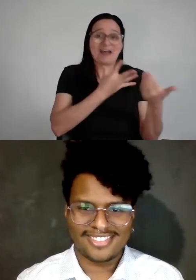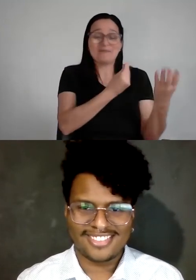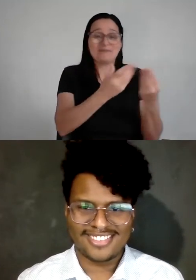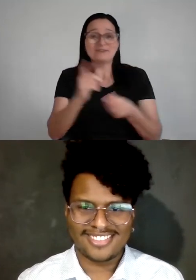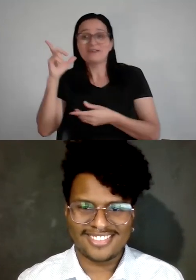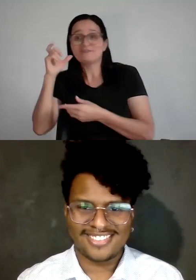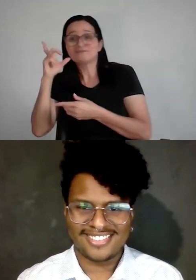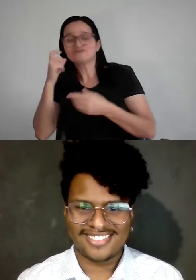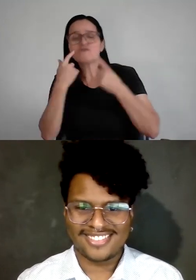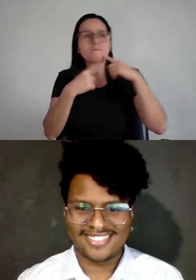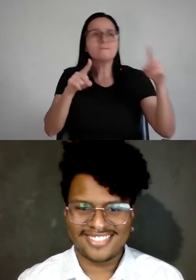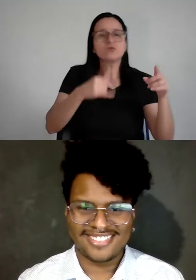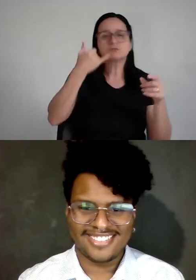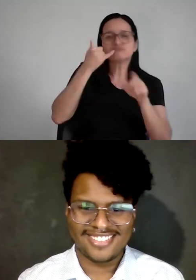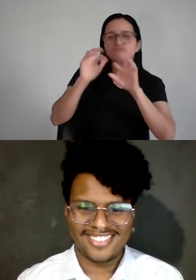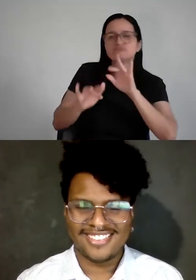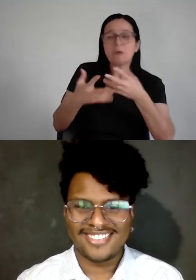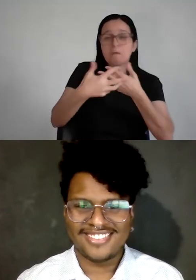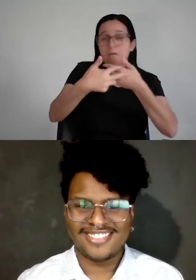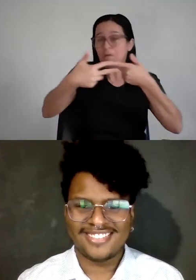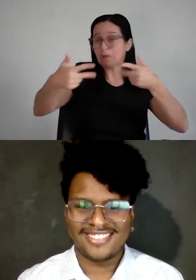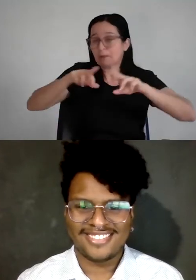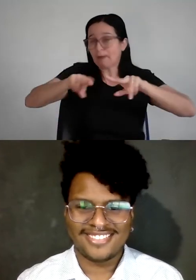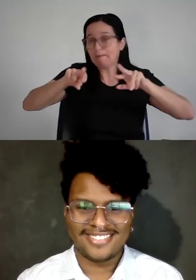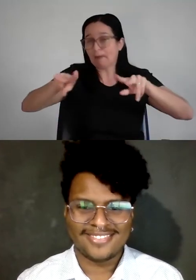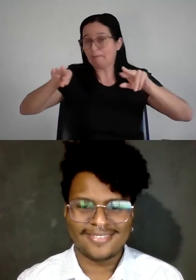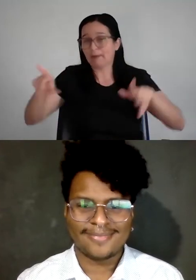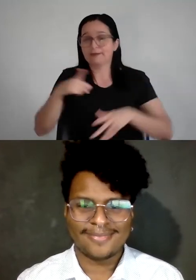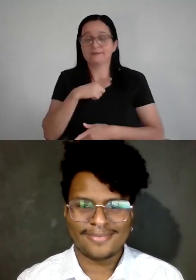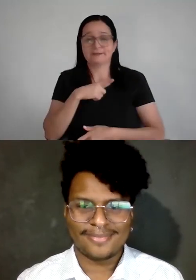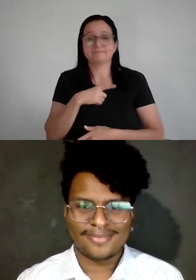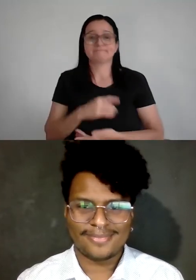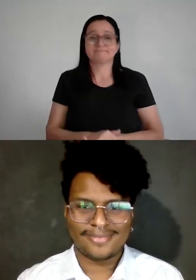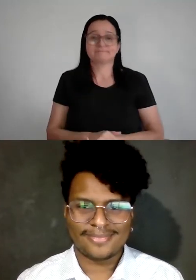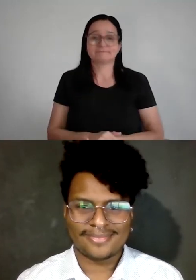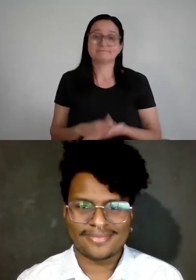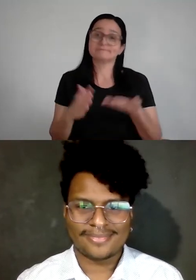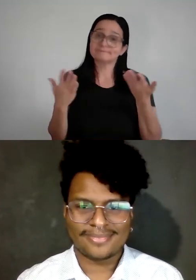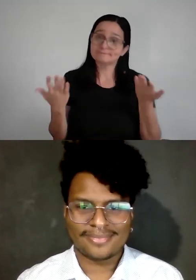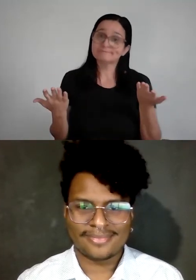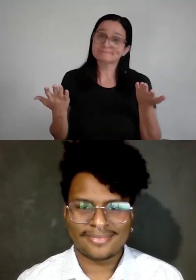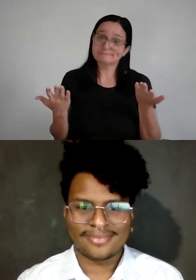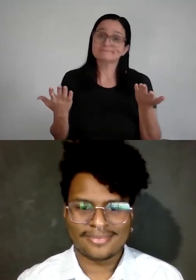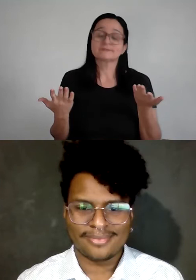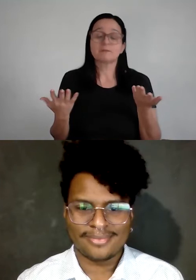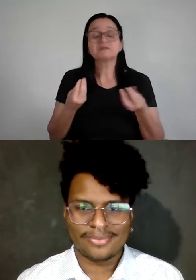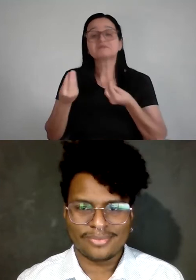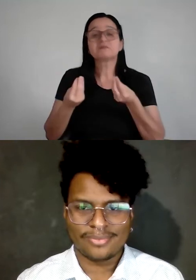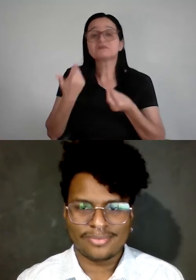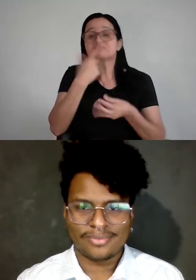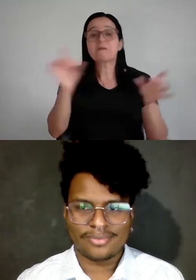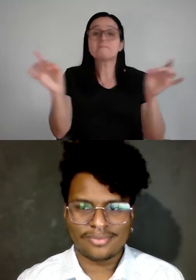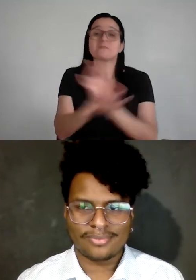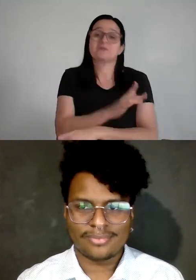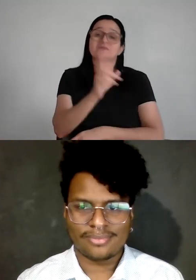ouvindo uma música, falando com alguém no chat, sei lá, multitasking, multitasking, porra nenhuma, porque você não entrega as coisas